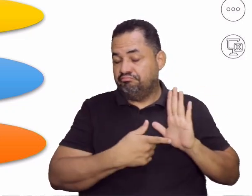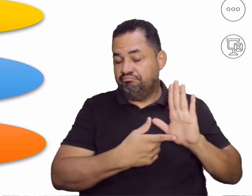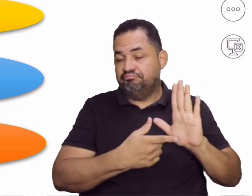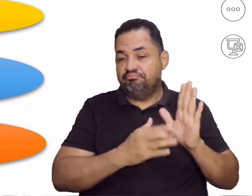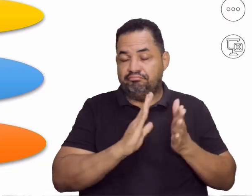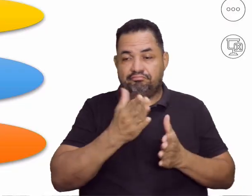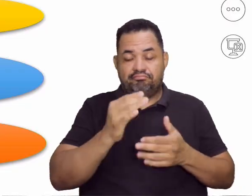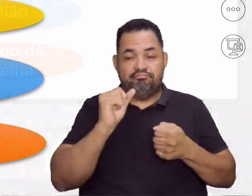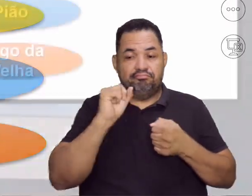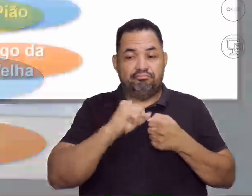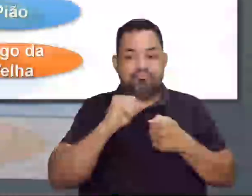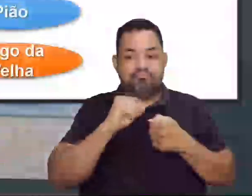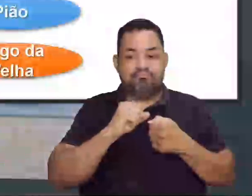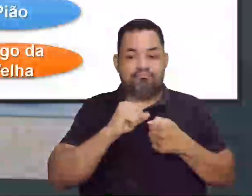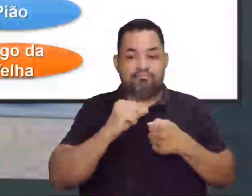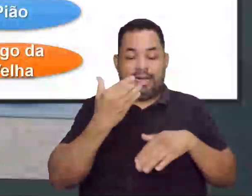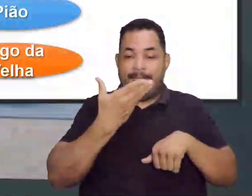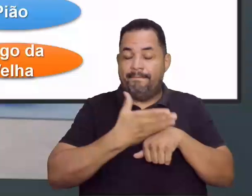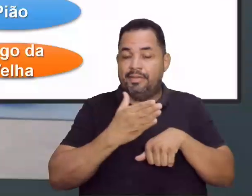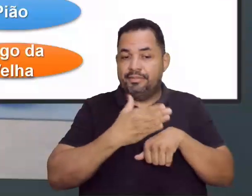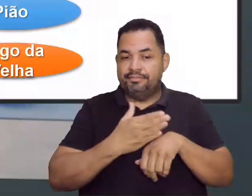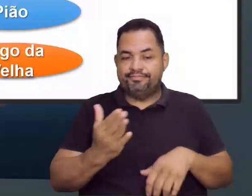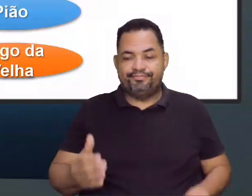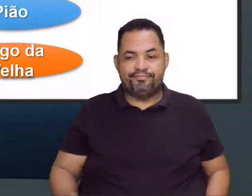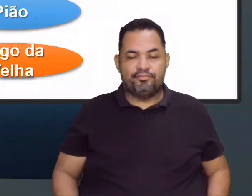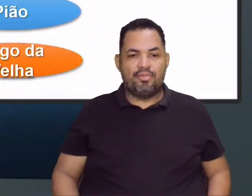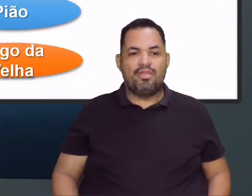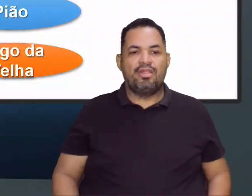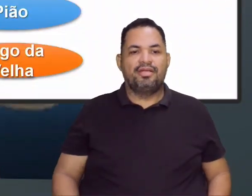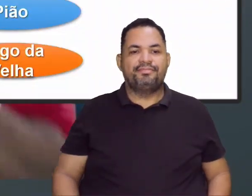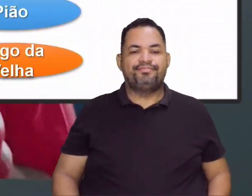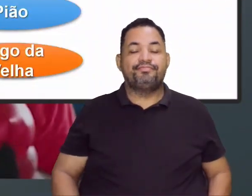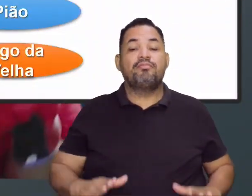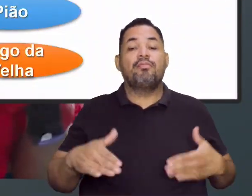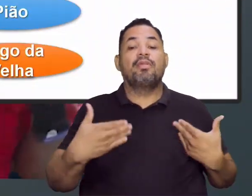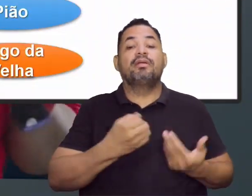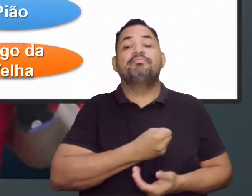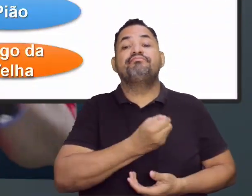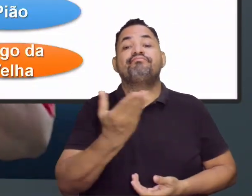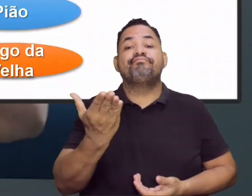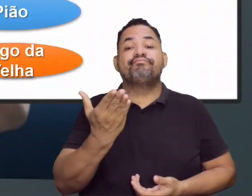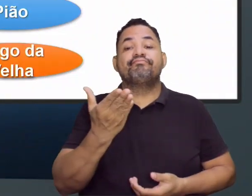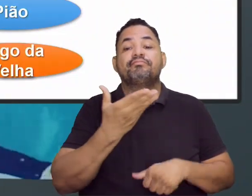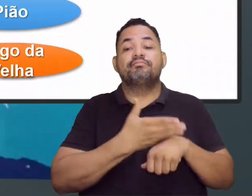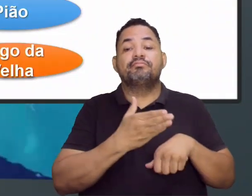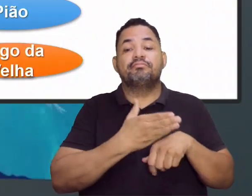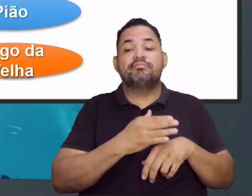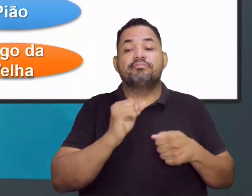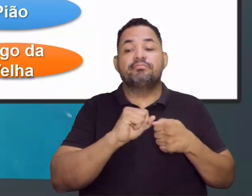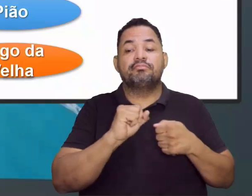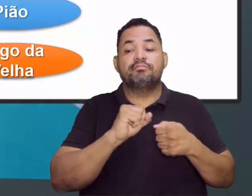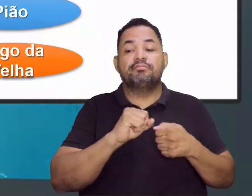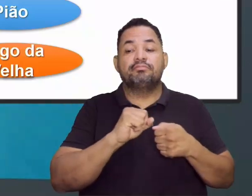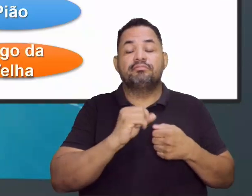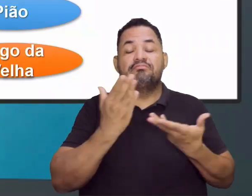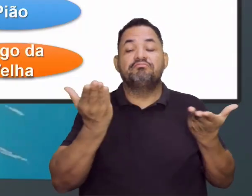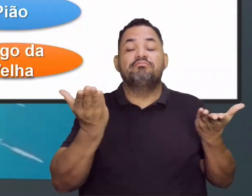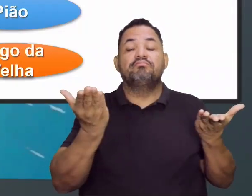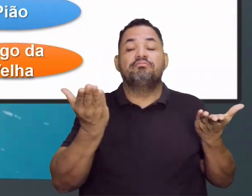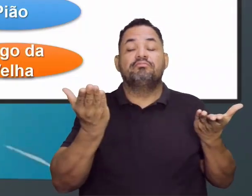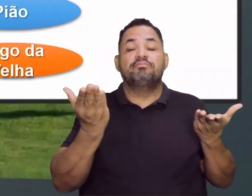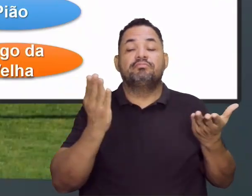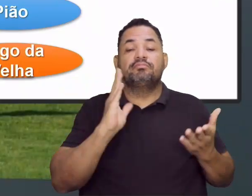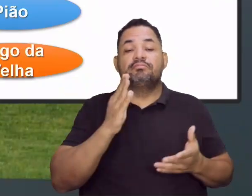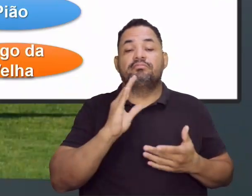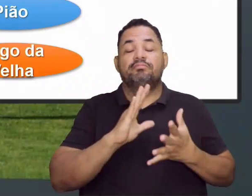você já realizou? Vem aqui comigo. Isso. Quantas dessas práticas você já vivenciou? Ah,